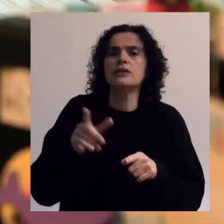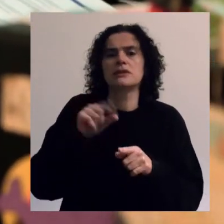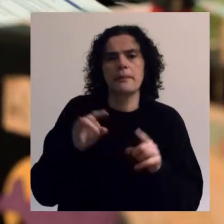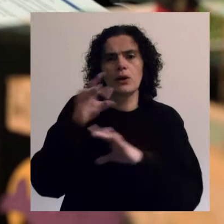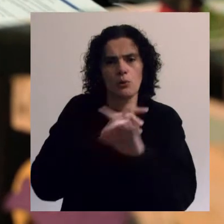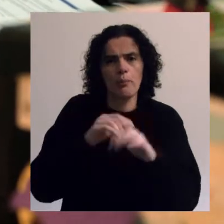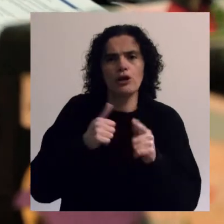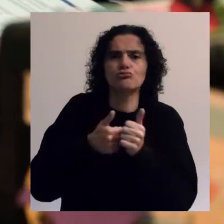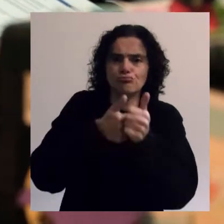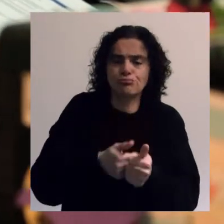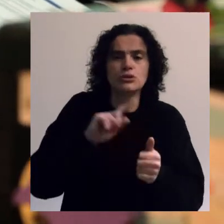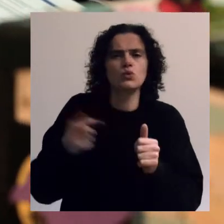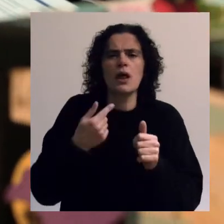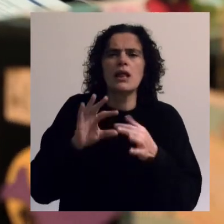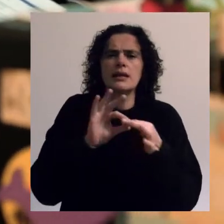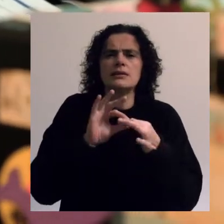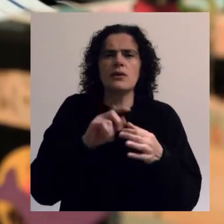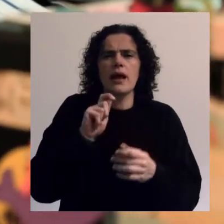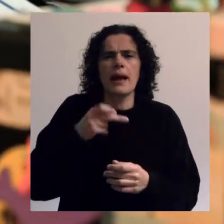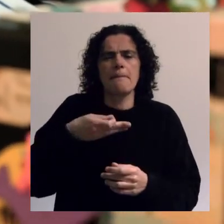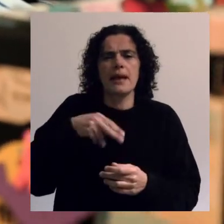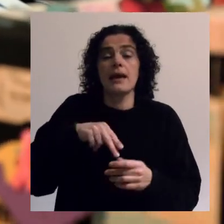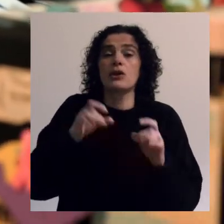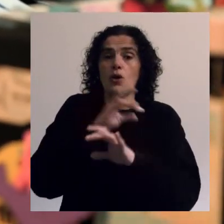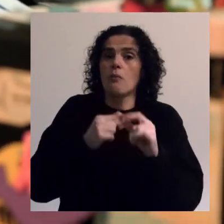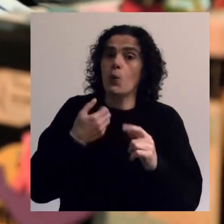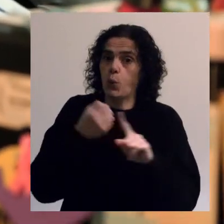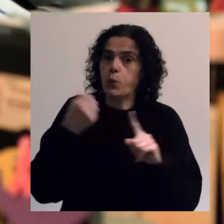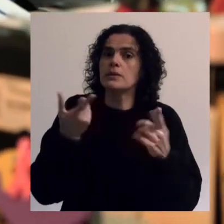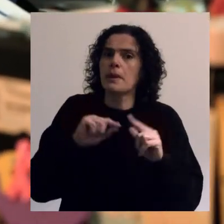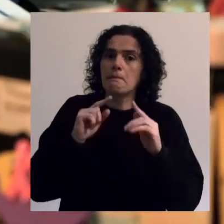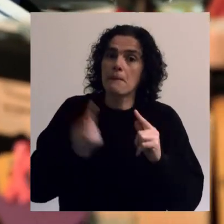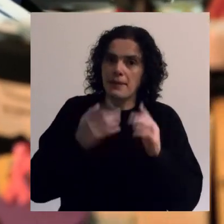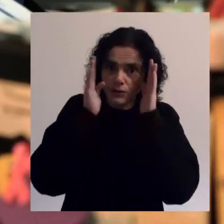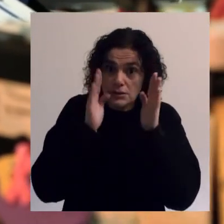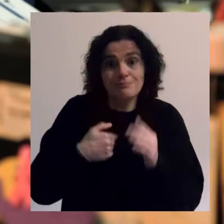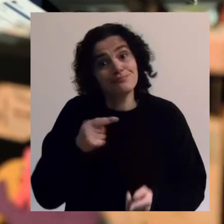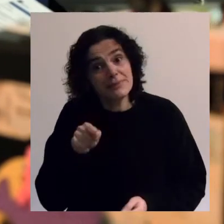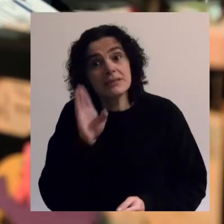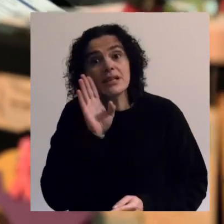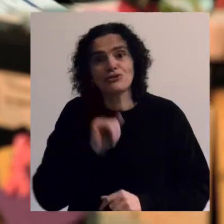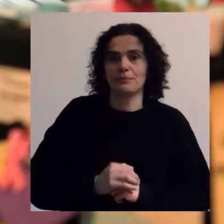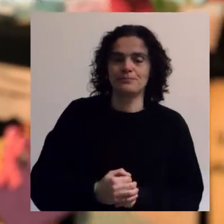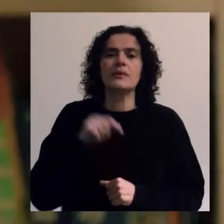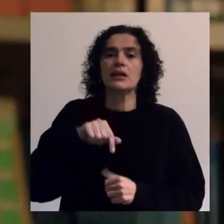e também as europeias. Toda a ligação com a APN Europa também é desafiante e exige bastante concentração. Por isso, até já.